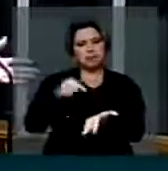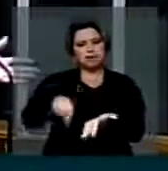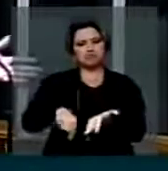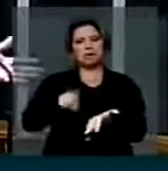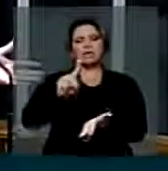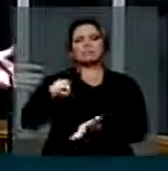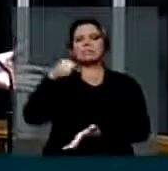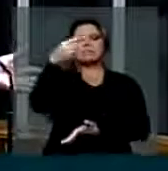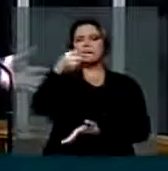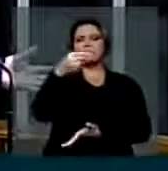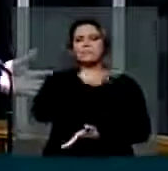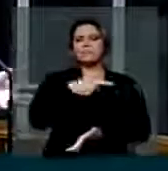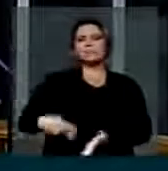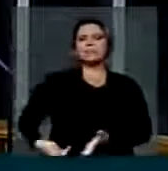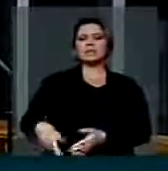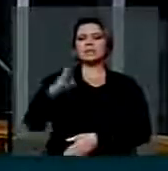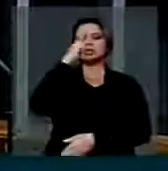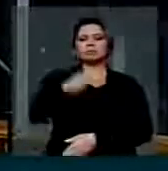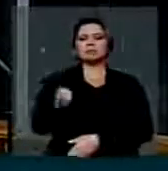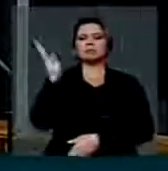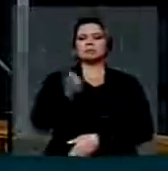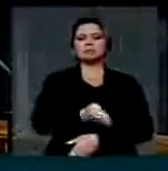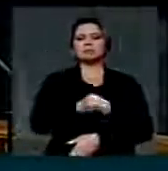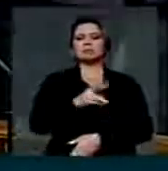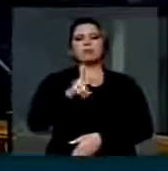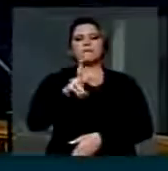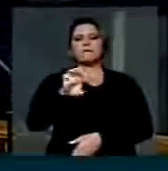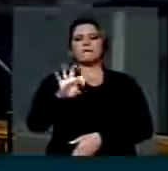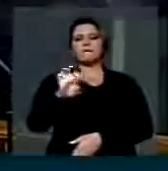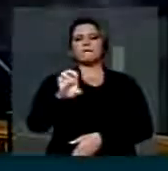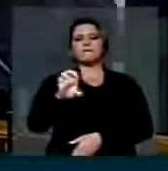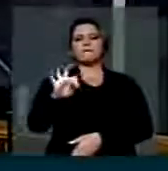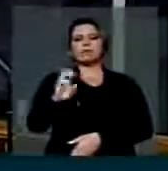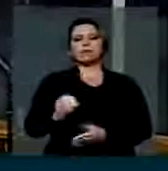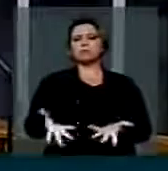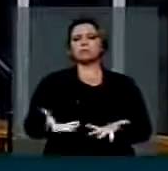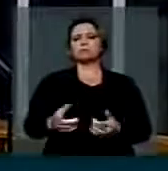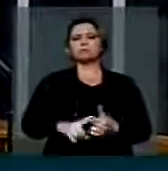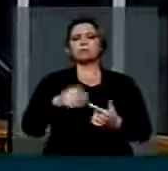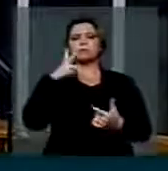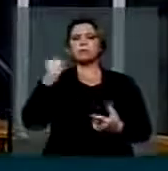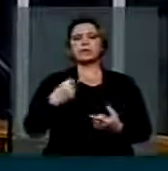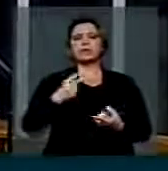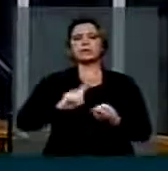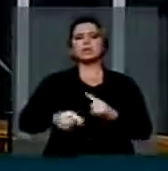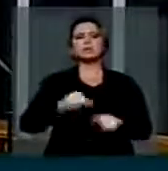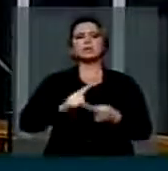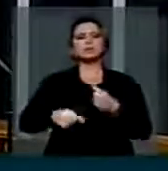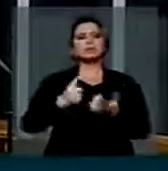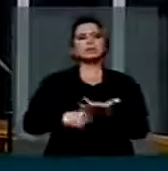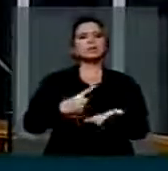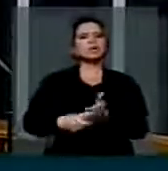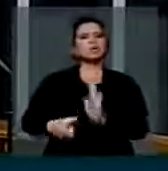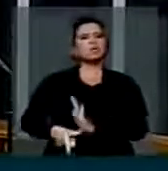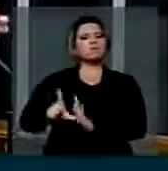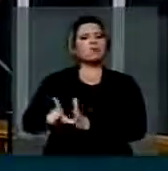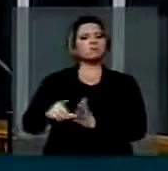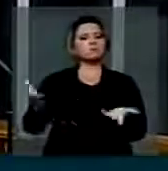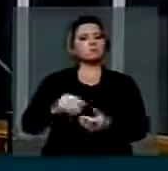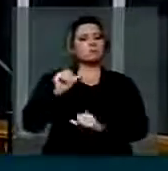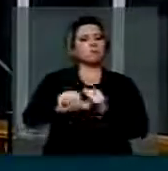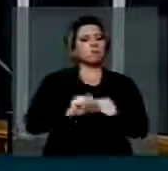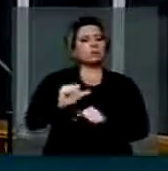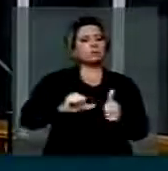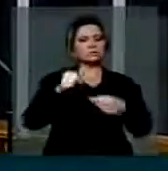presidente veta. Não tem competência, então, para conduzir as negociações que ele negociou lá pelo Planalto? Então,